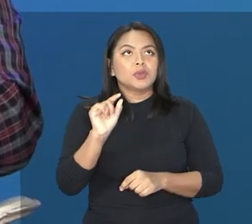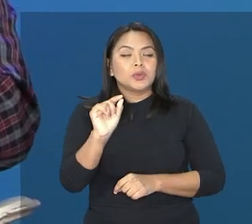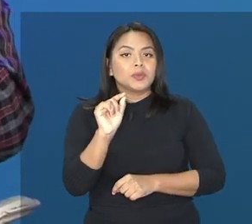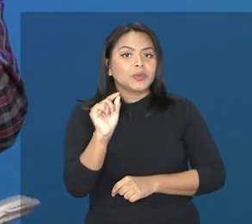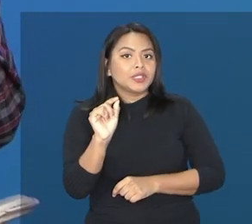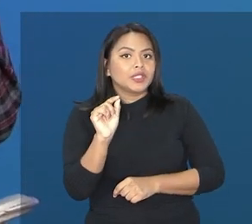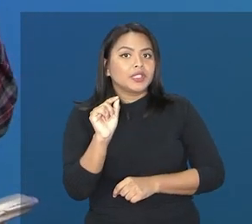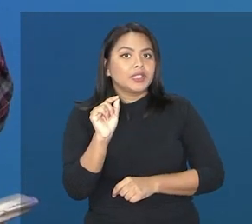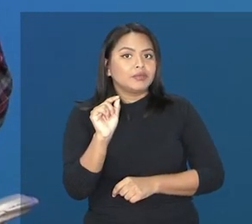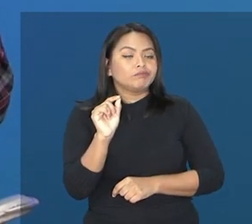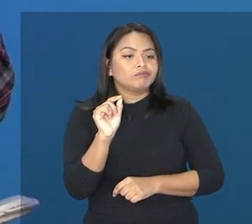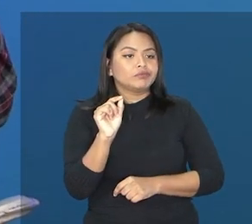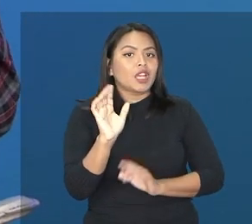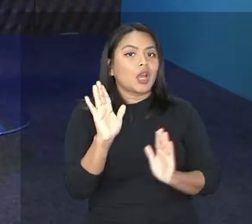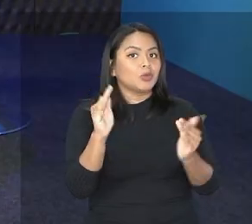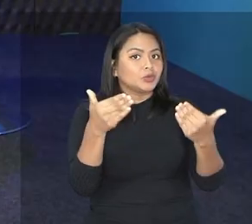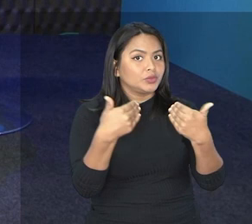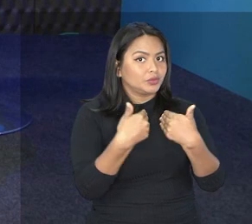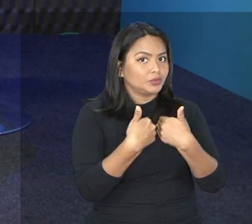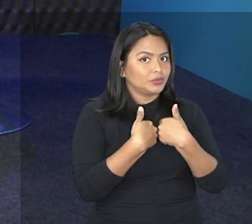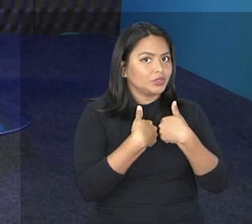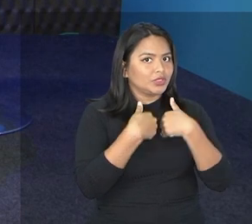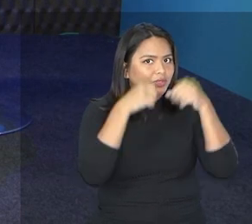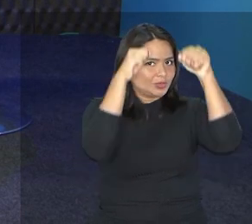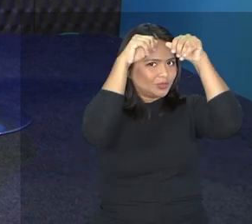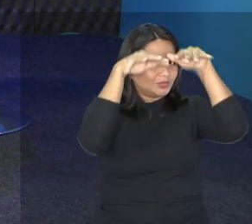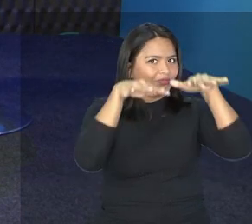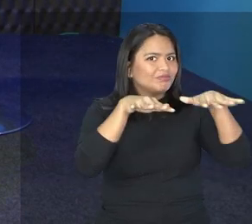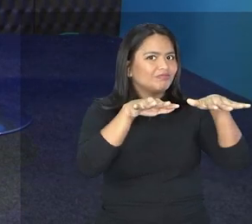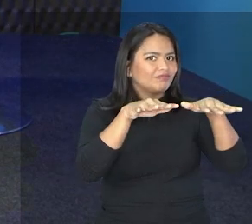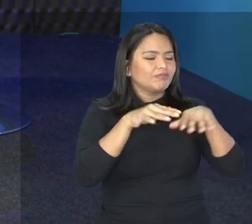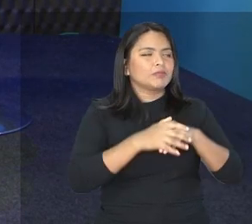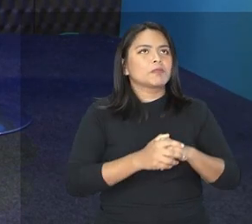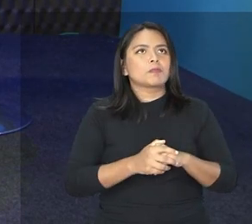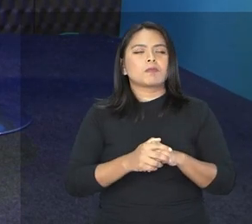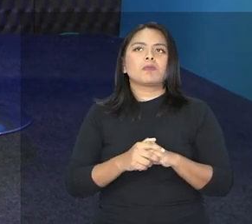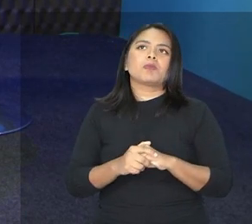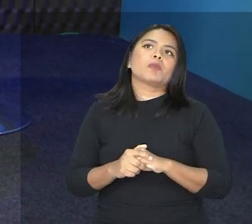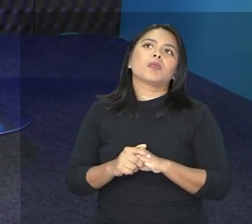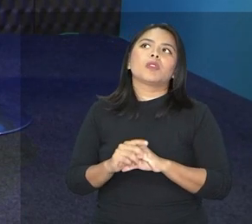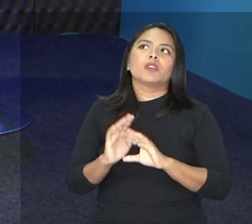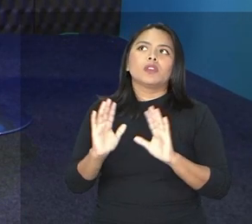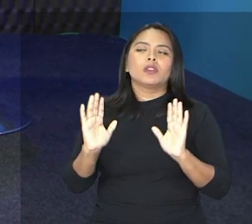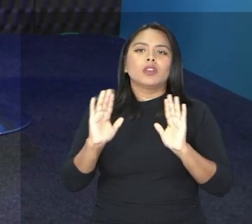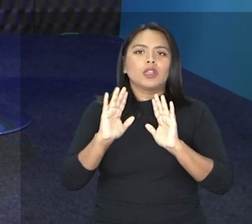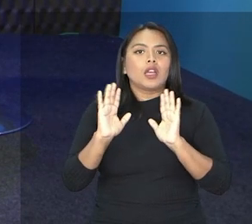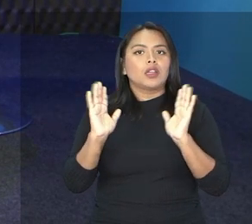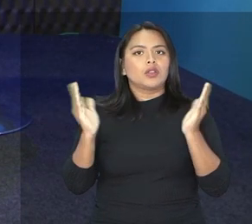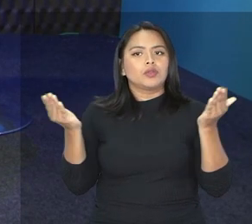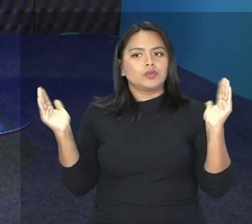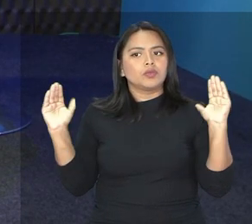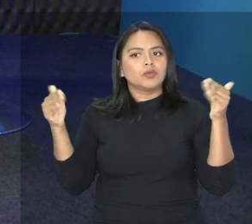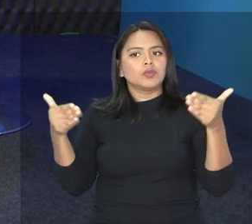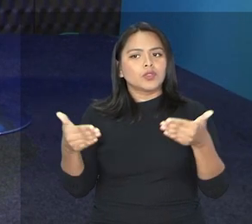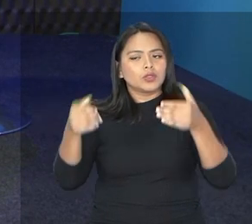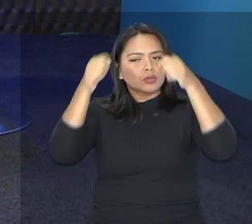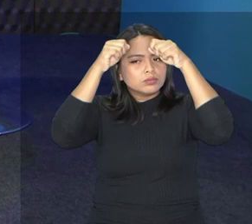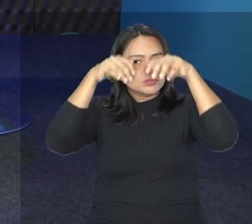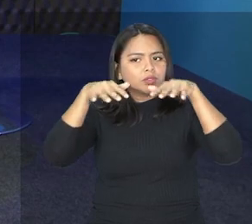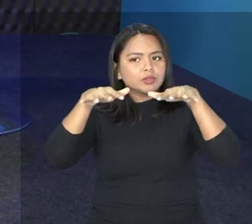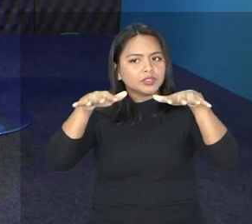polêmica em relação ao autismo, e é interessante a gente abrir um parêntese aqui para tentarmos